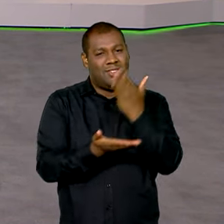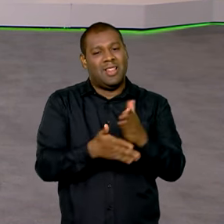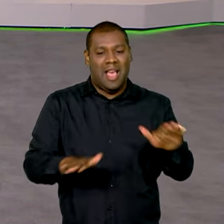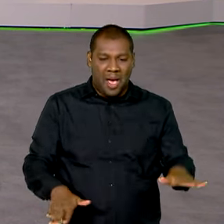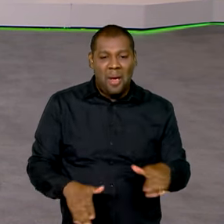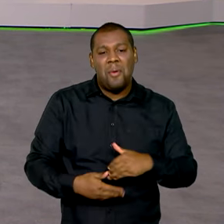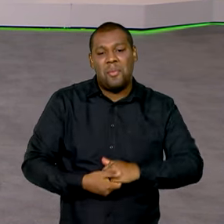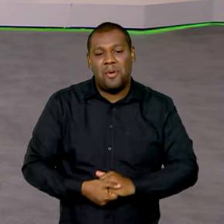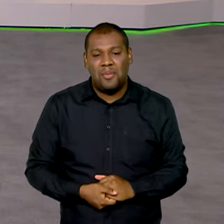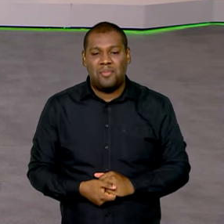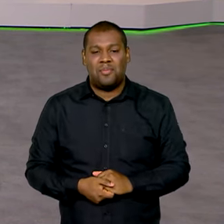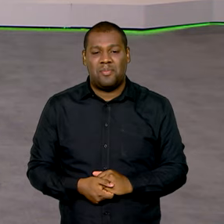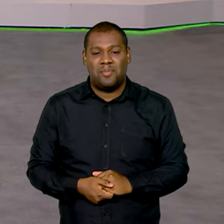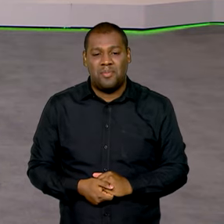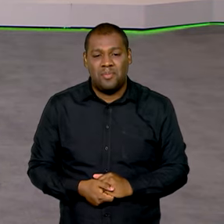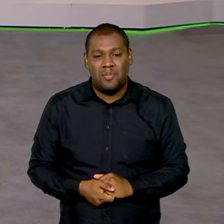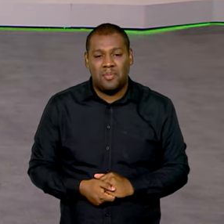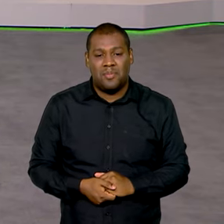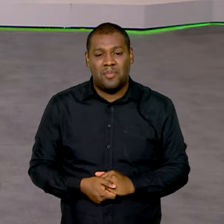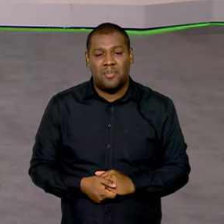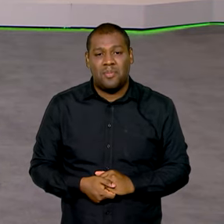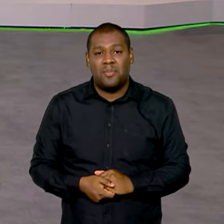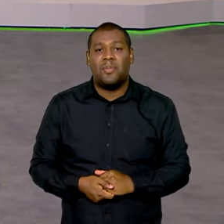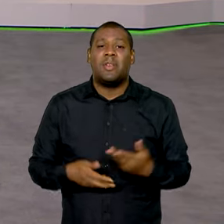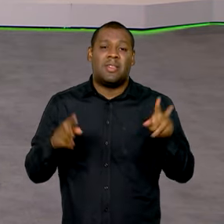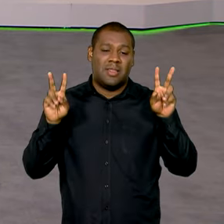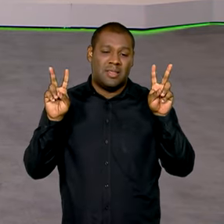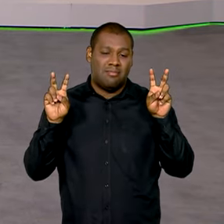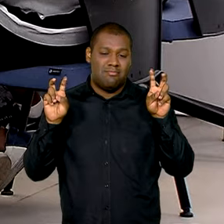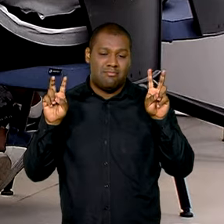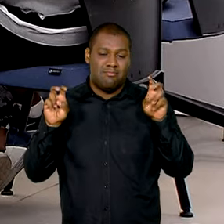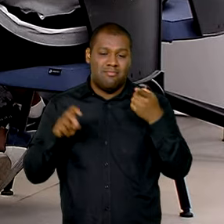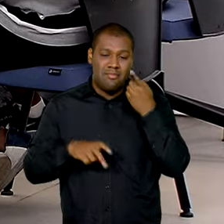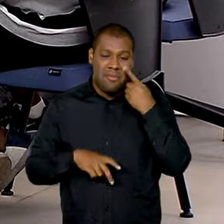para os consumidores. São as super dívidas.